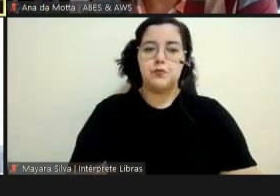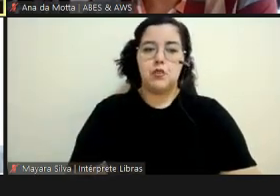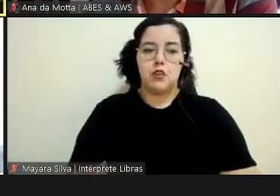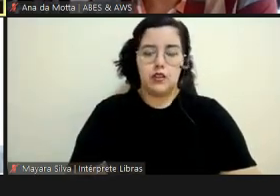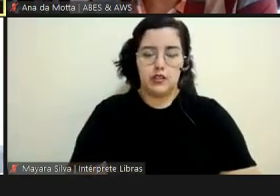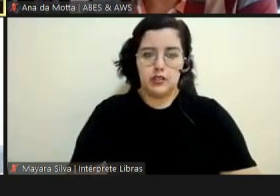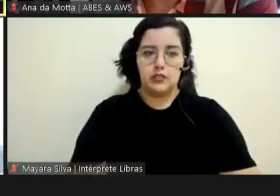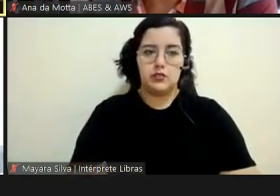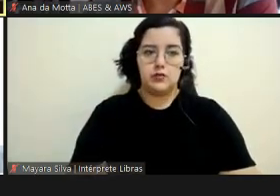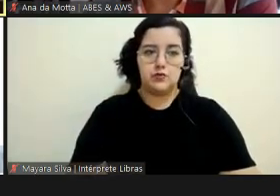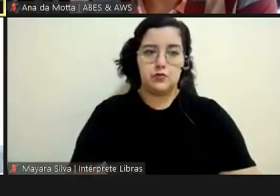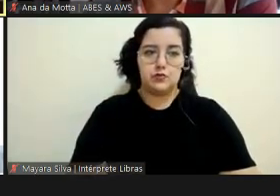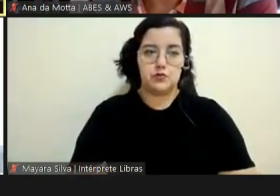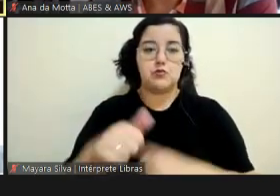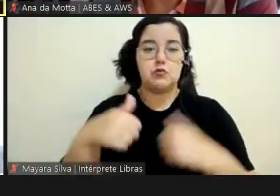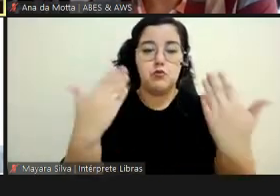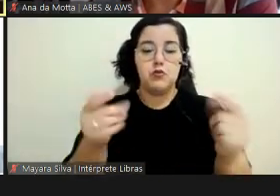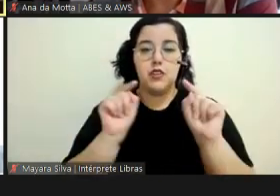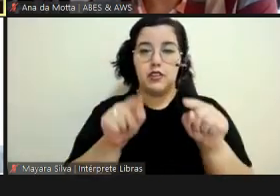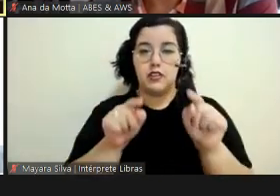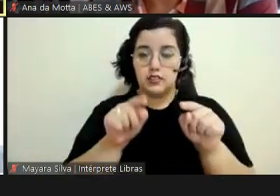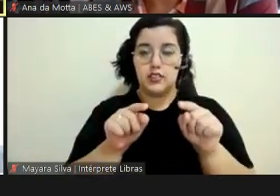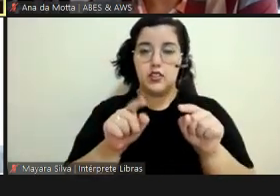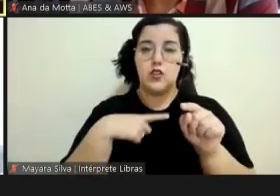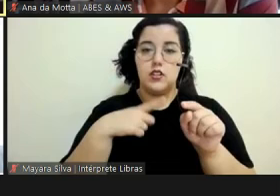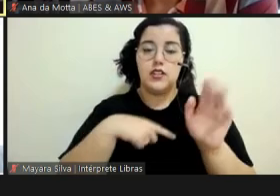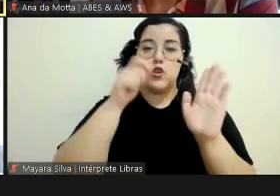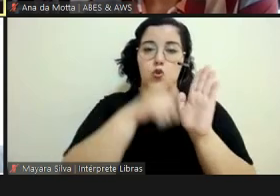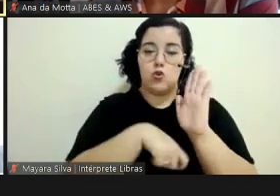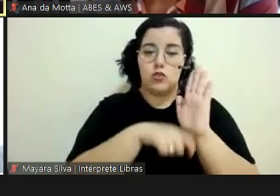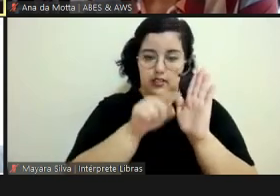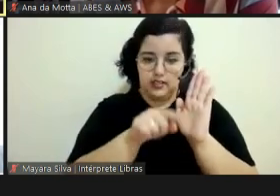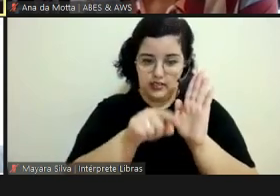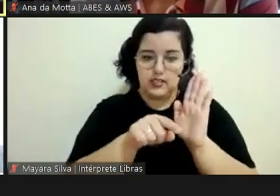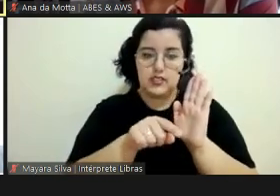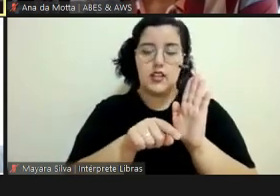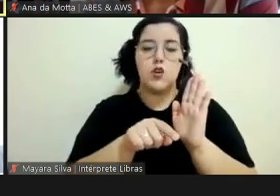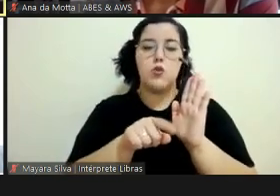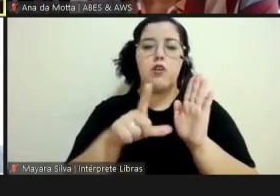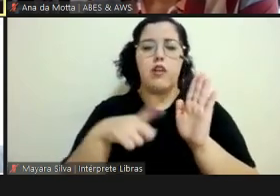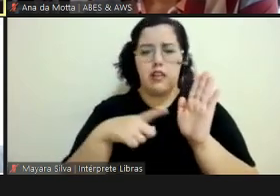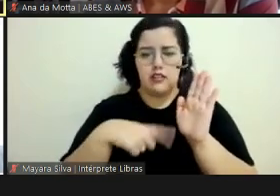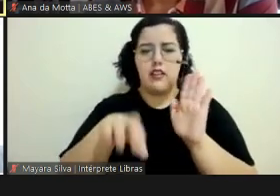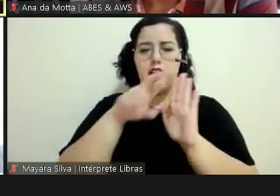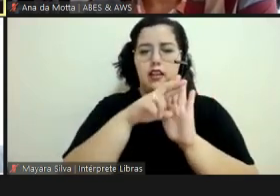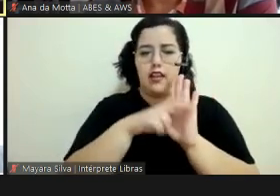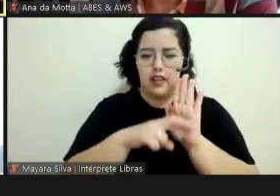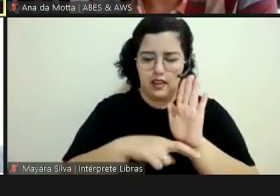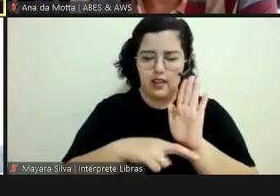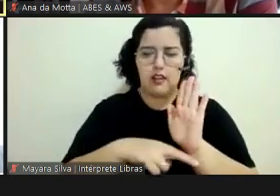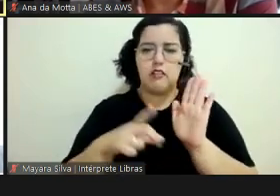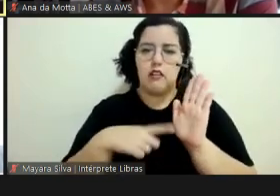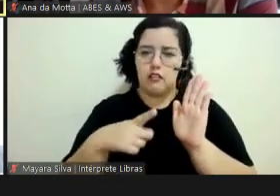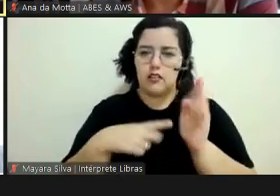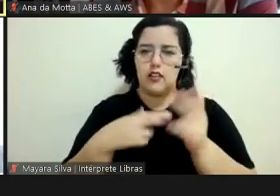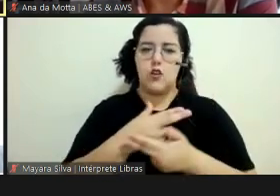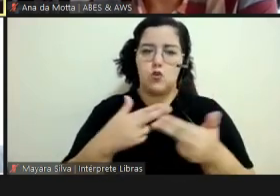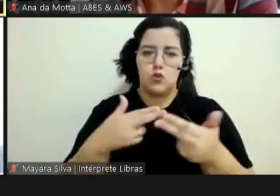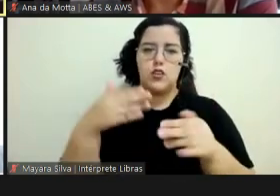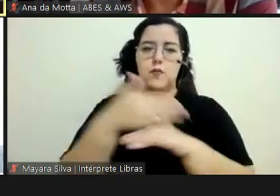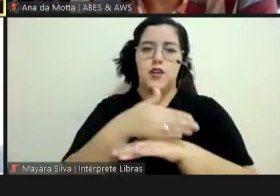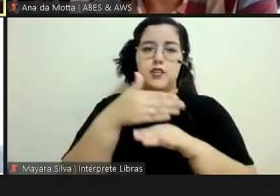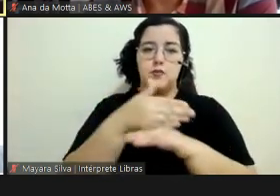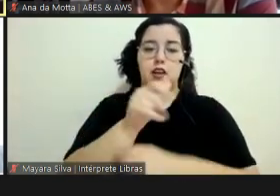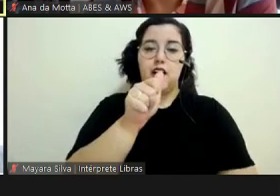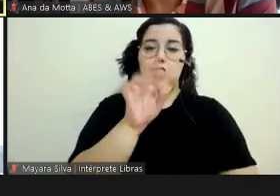Então, assim, quando nós fazemos aqui as contratações centralizadas, né, nós temos regras para participar das nossas atas de